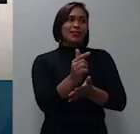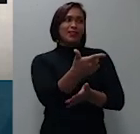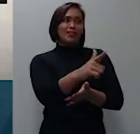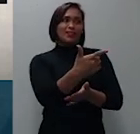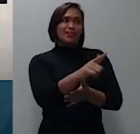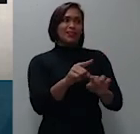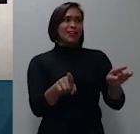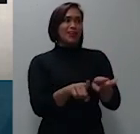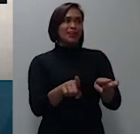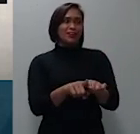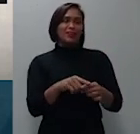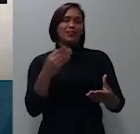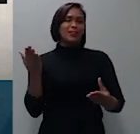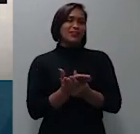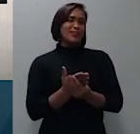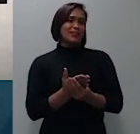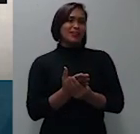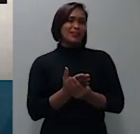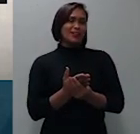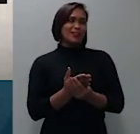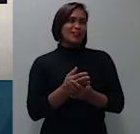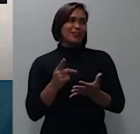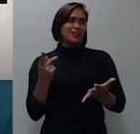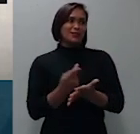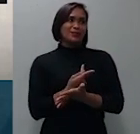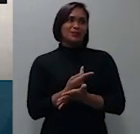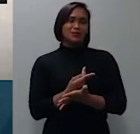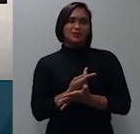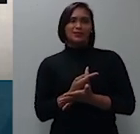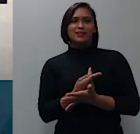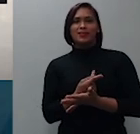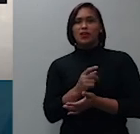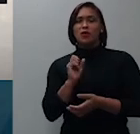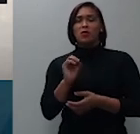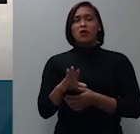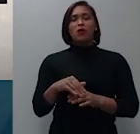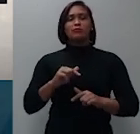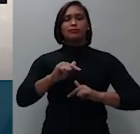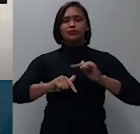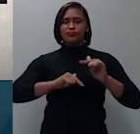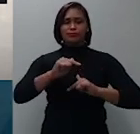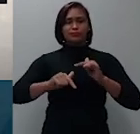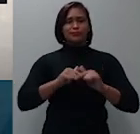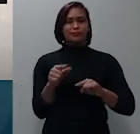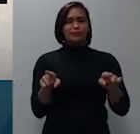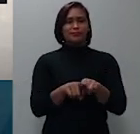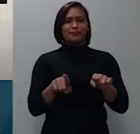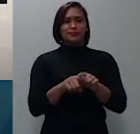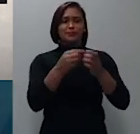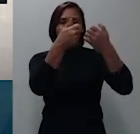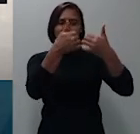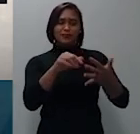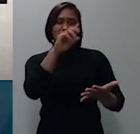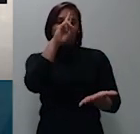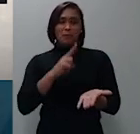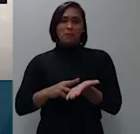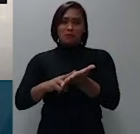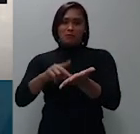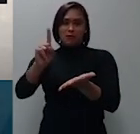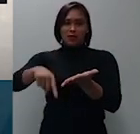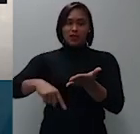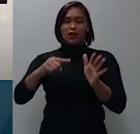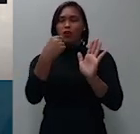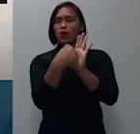com efeito eventual vício ou atuação em excesso de mandato como causa de nulidade do ajuste